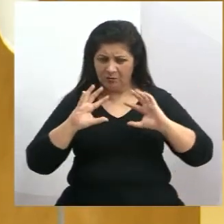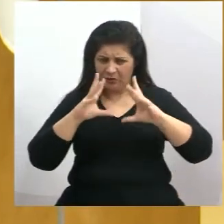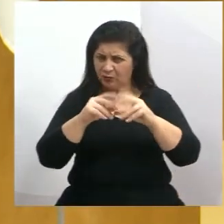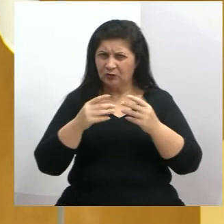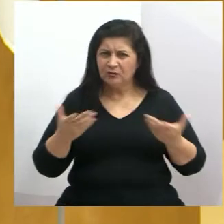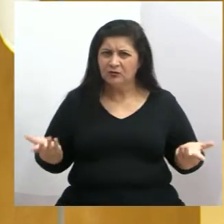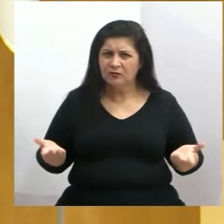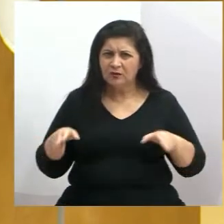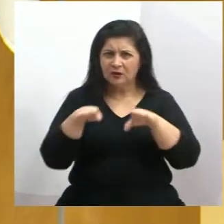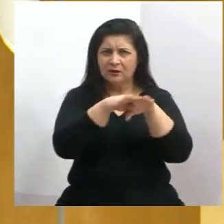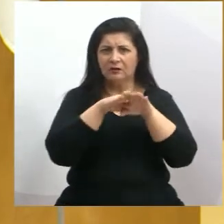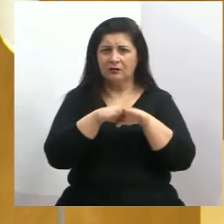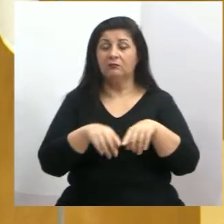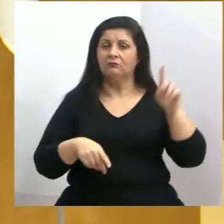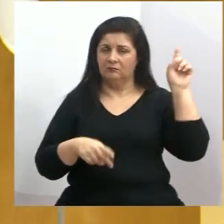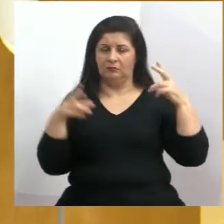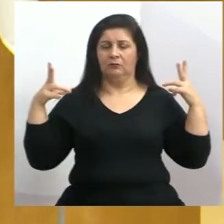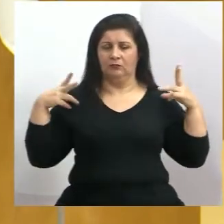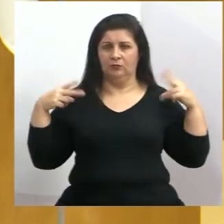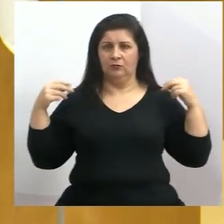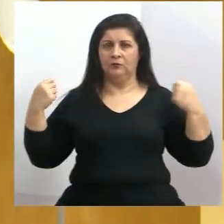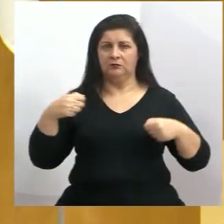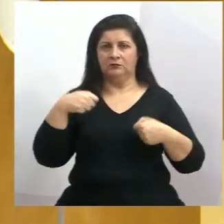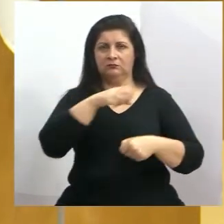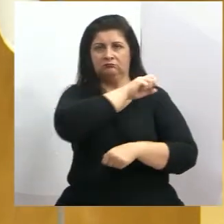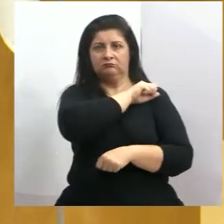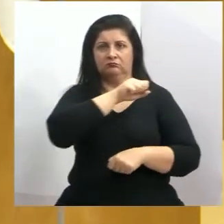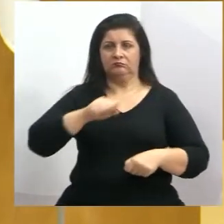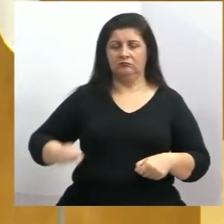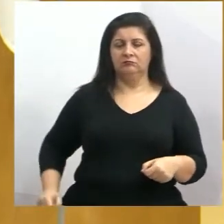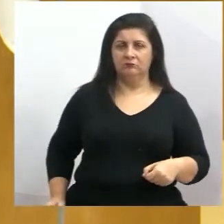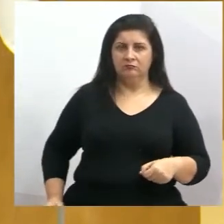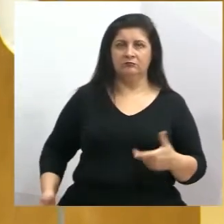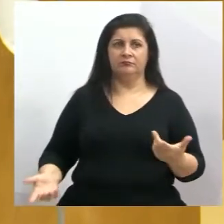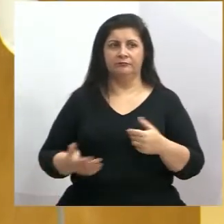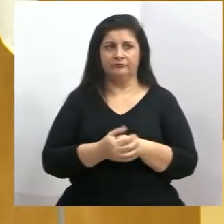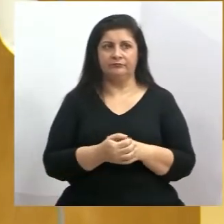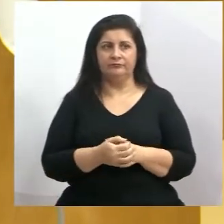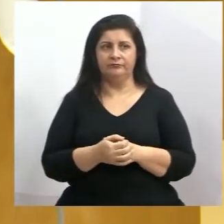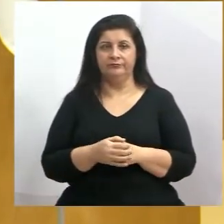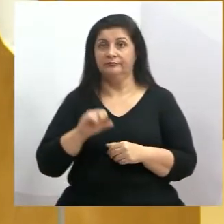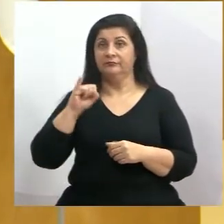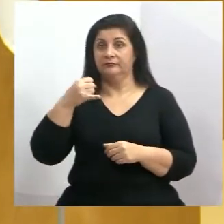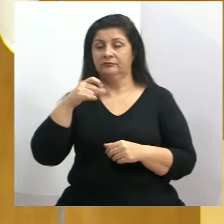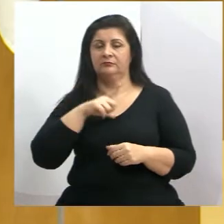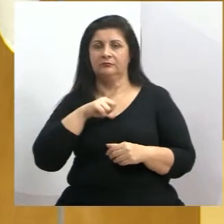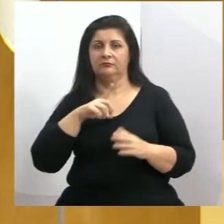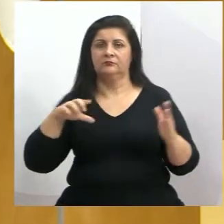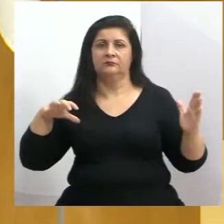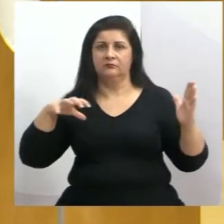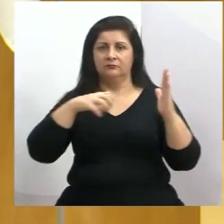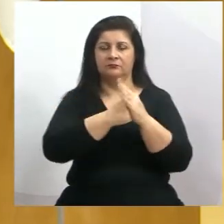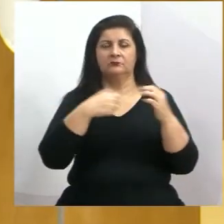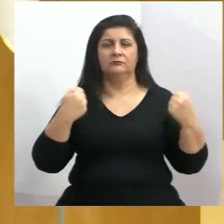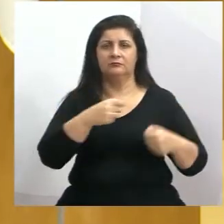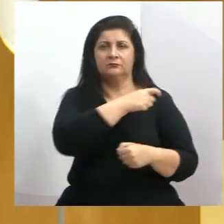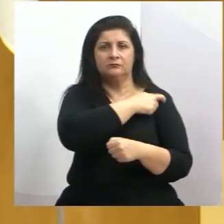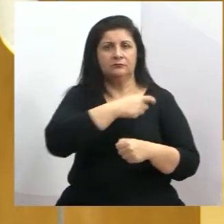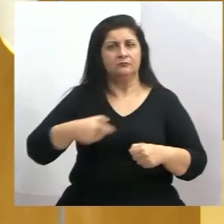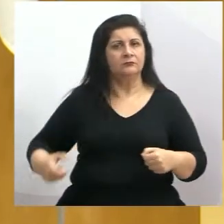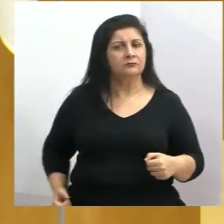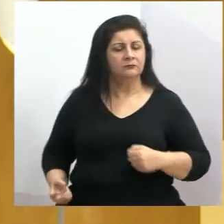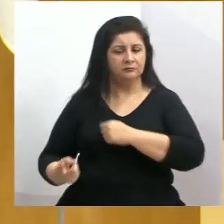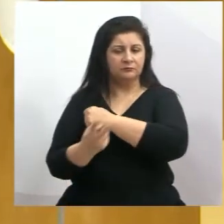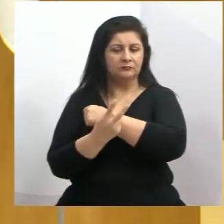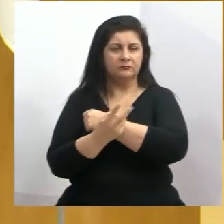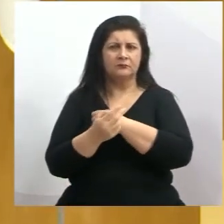sou motorista, né? Eu tenho que andar com o cinto de segurança, porque diz, né? Que se der um acidente, eu tenho que estar com o cinto de segurança, que é a minha